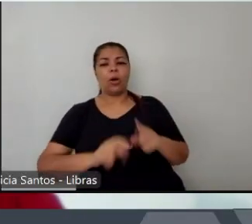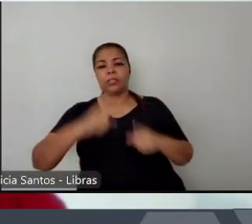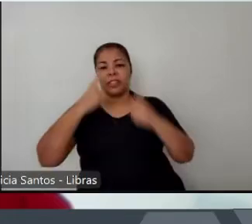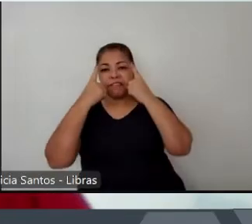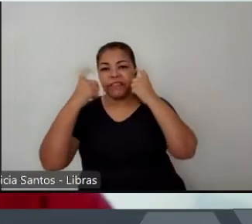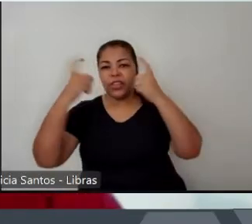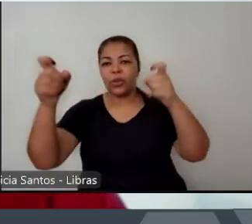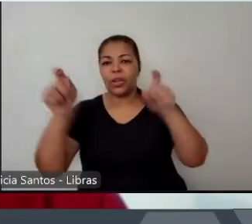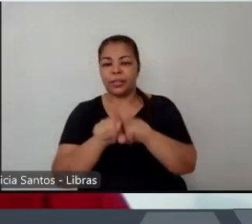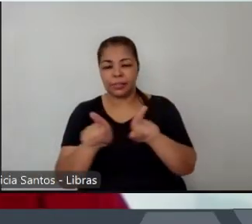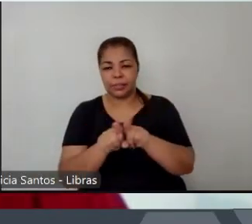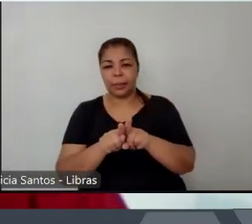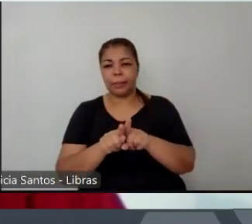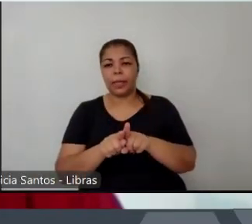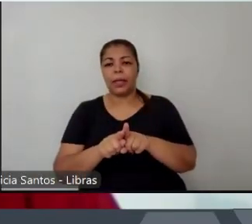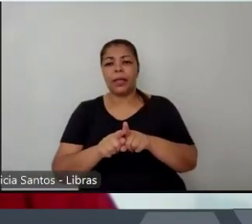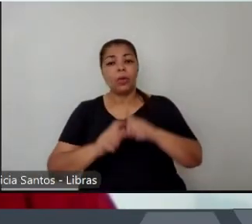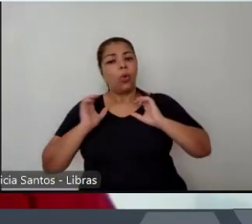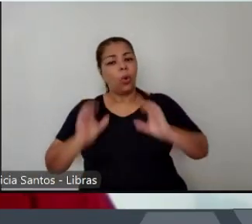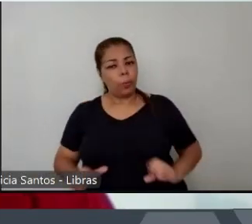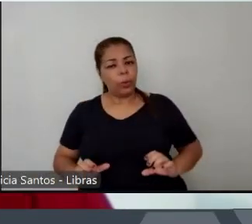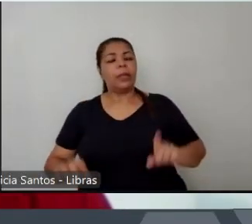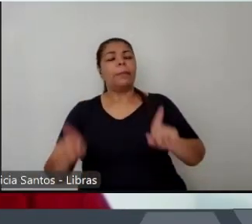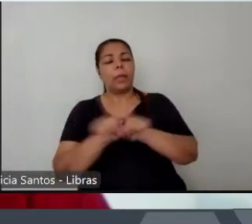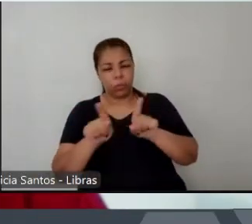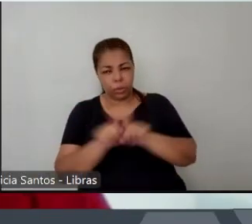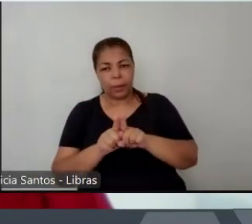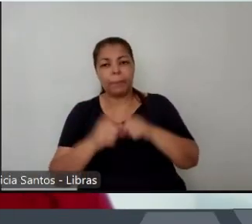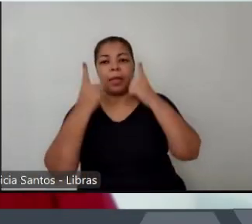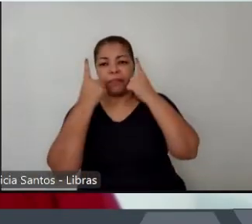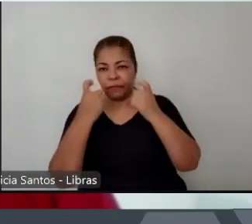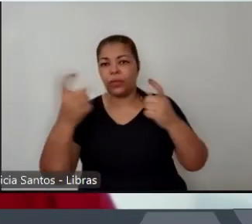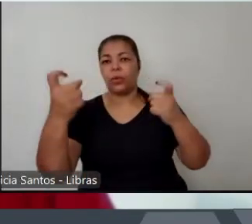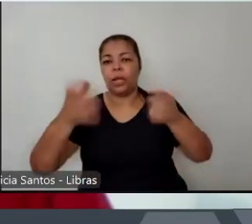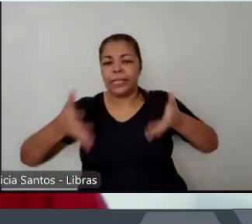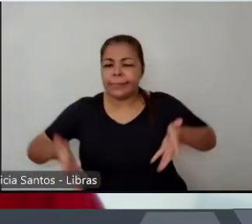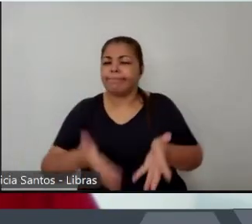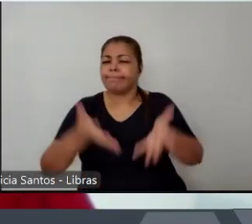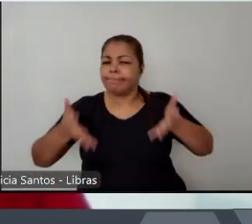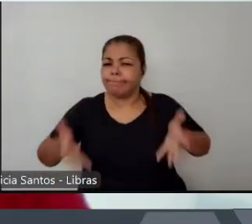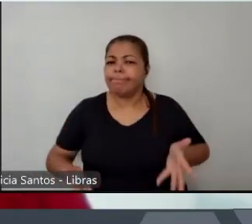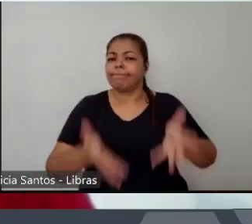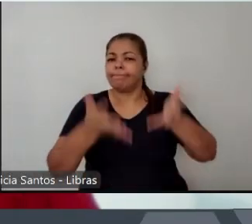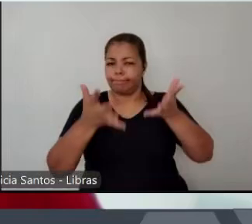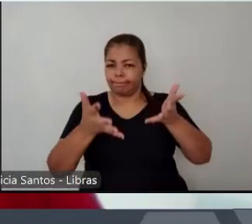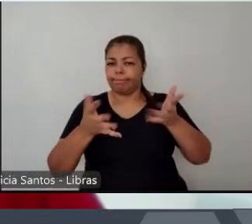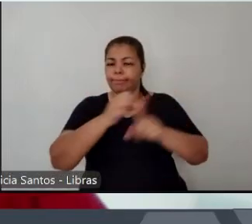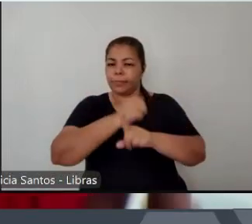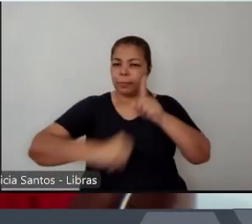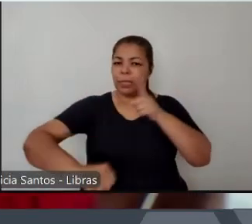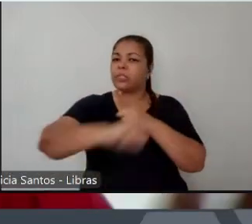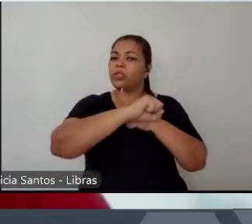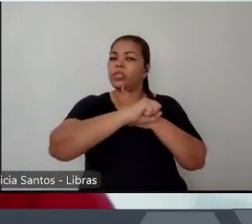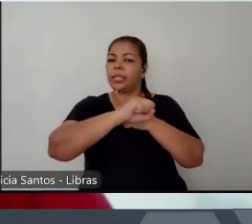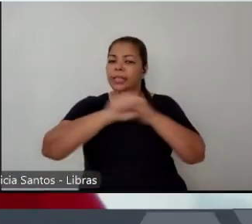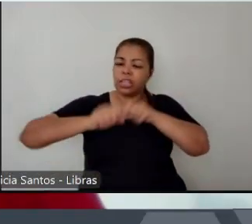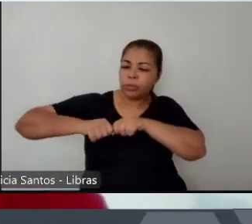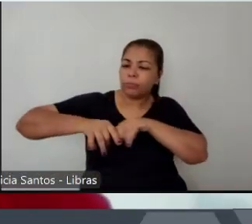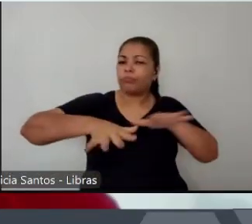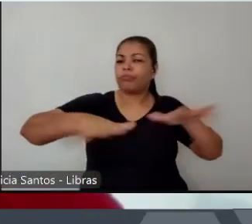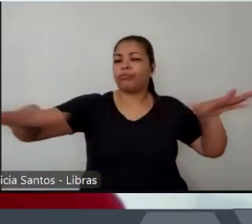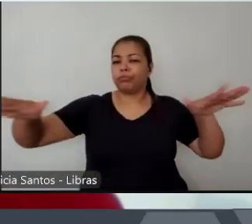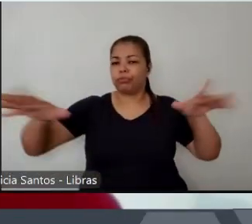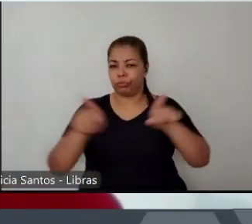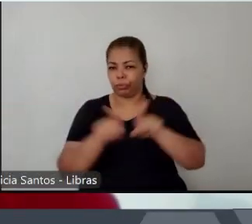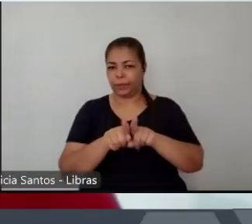disso estimulando uma criminalidade violenta que vai de alguma forma se potencializar com a chegada do